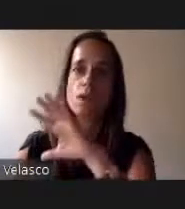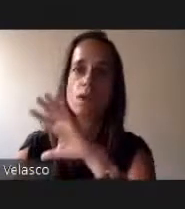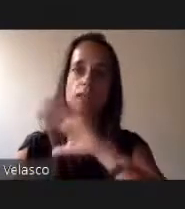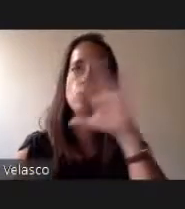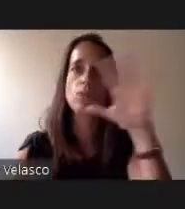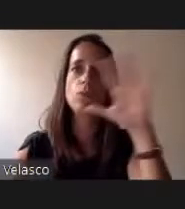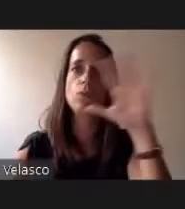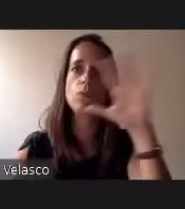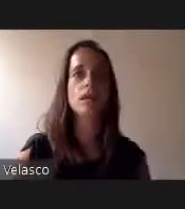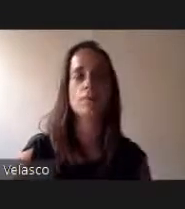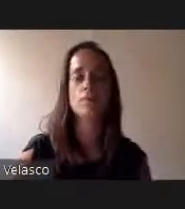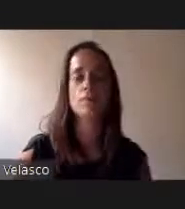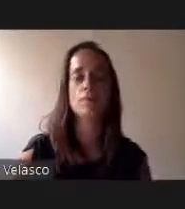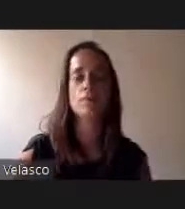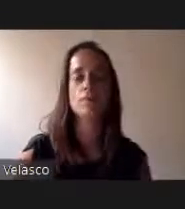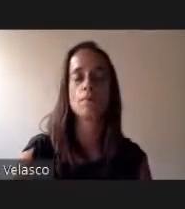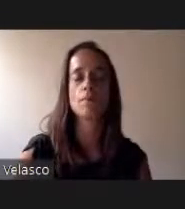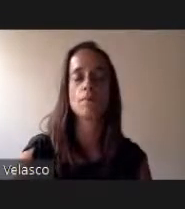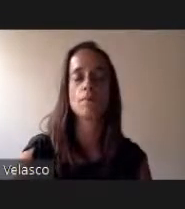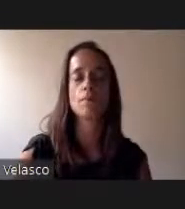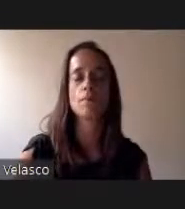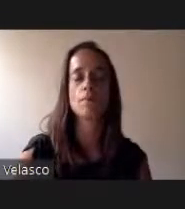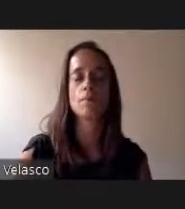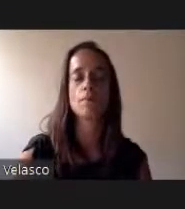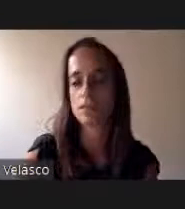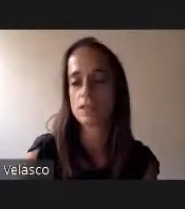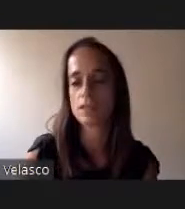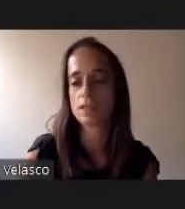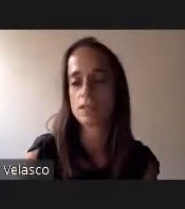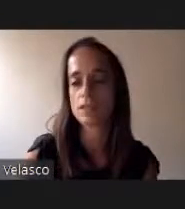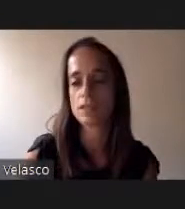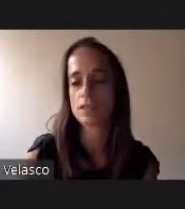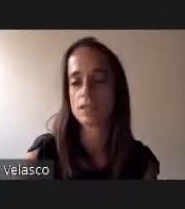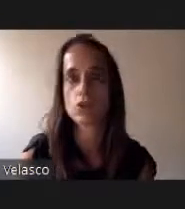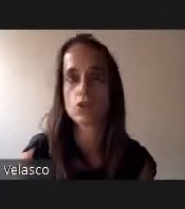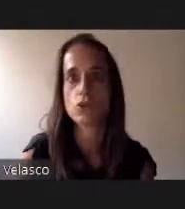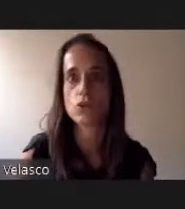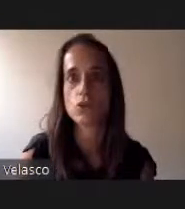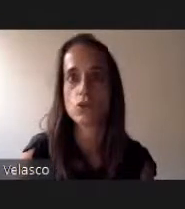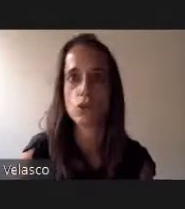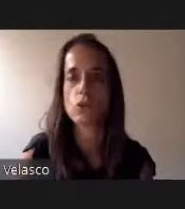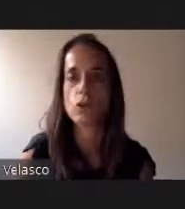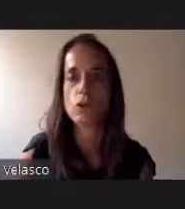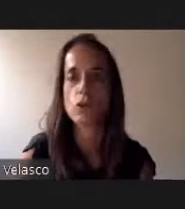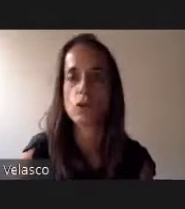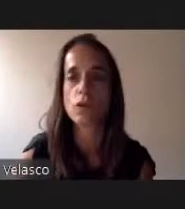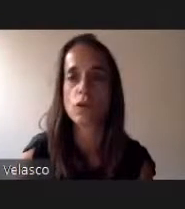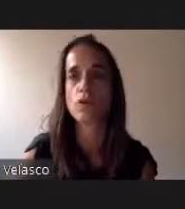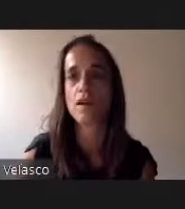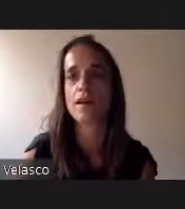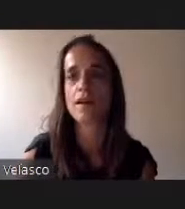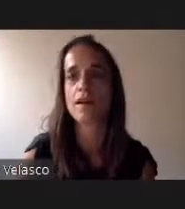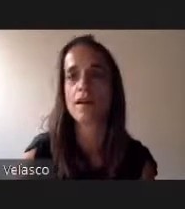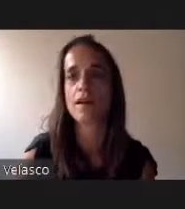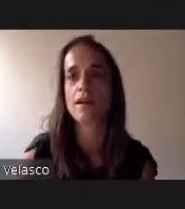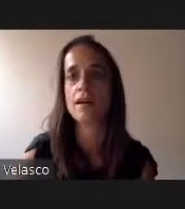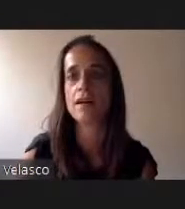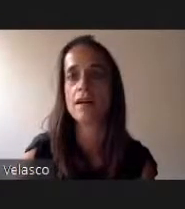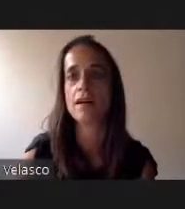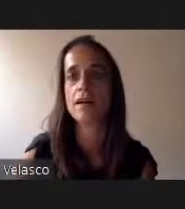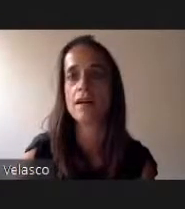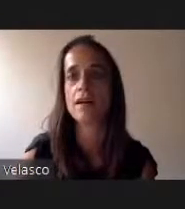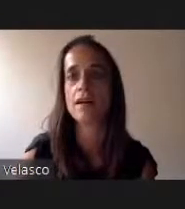insertaram na retícula construída em base a seis láminas de madera contrachapada de 18 milímetros sobre uma rejinha perforada